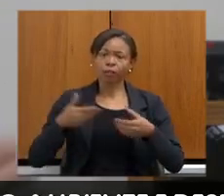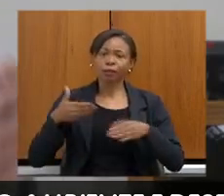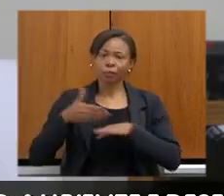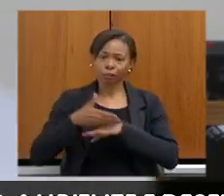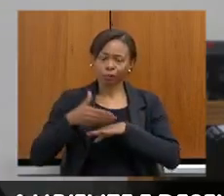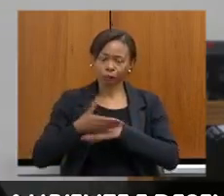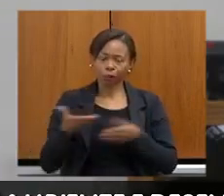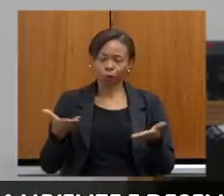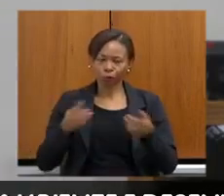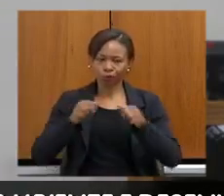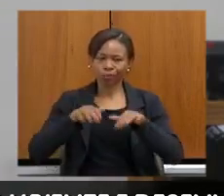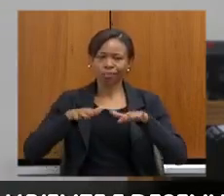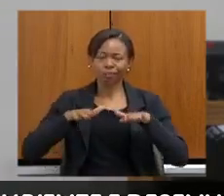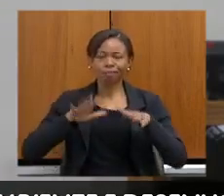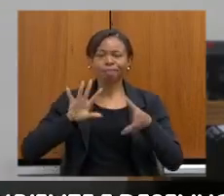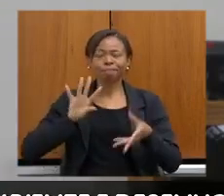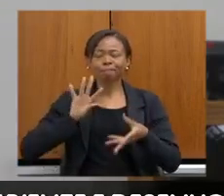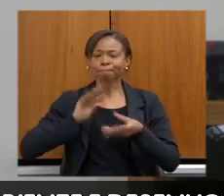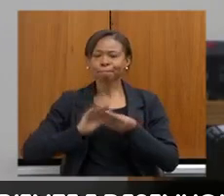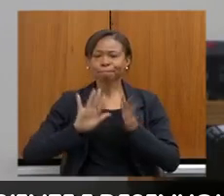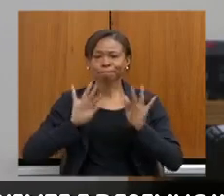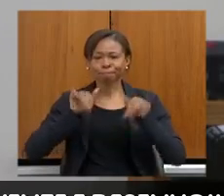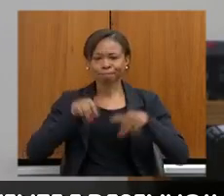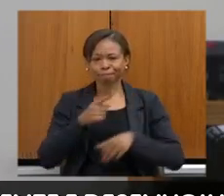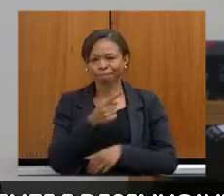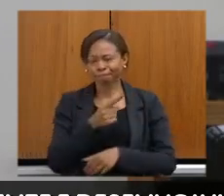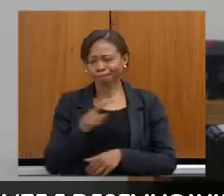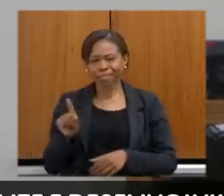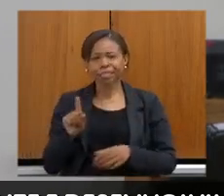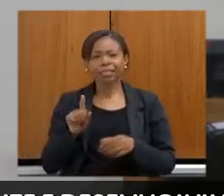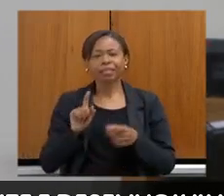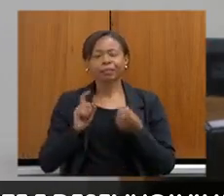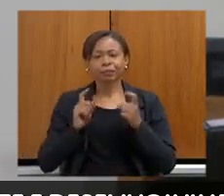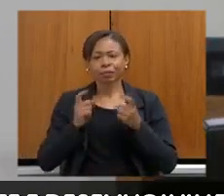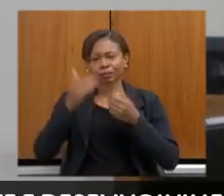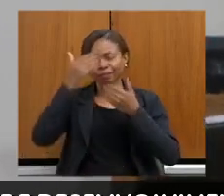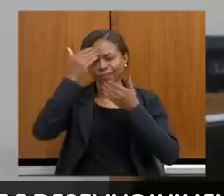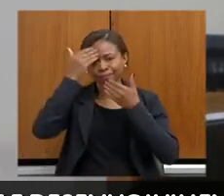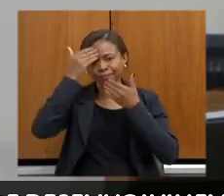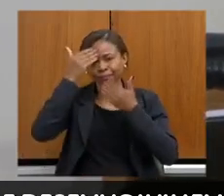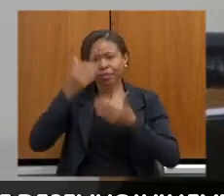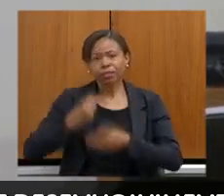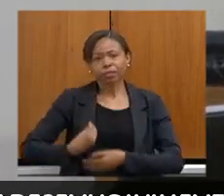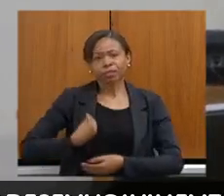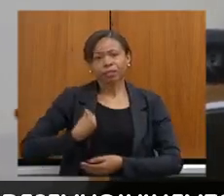Cumprida a finalidade da reunião, a presidência agradece a presença